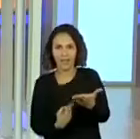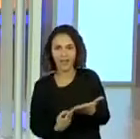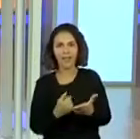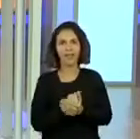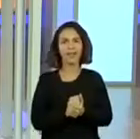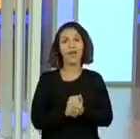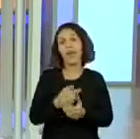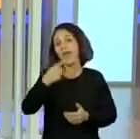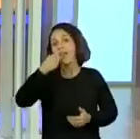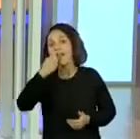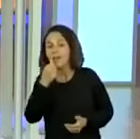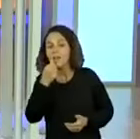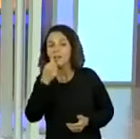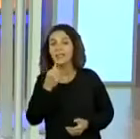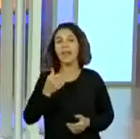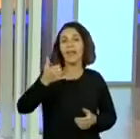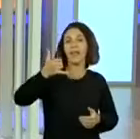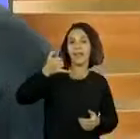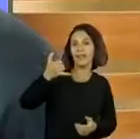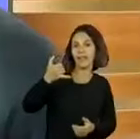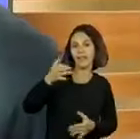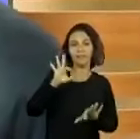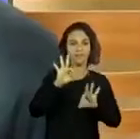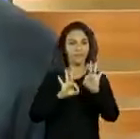lápis, a caneta e a organização.